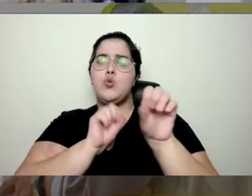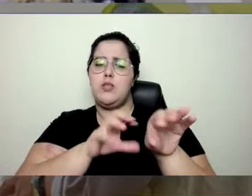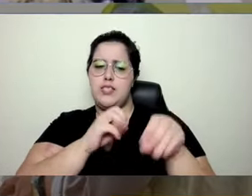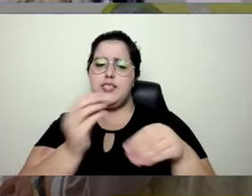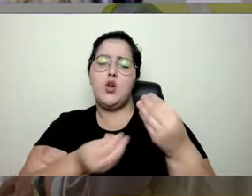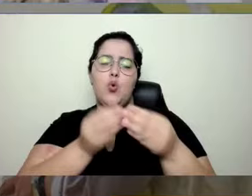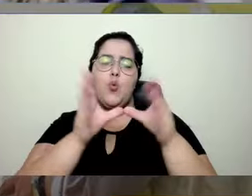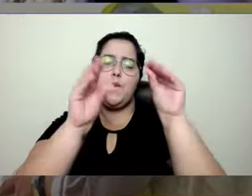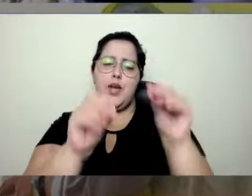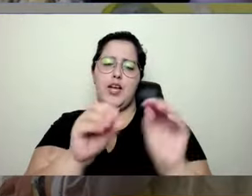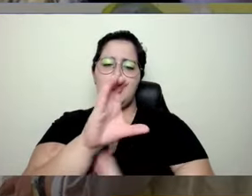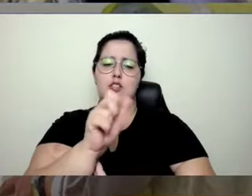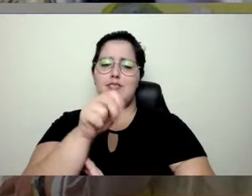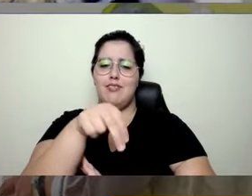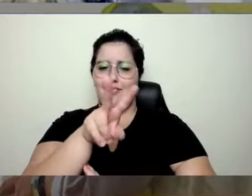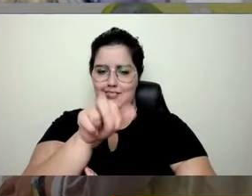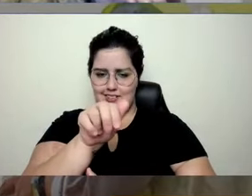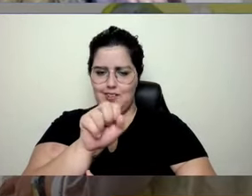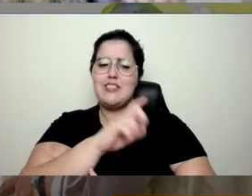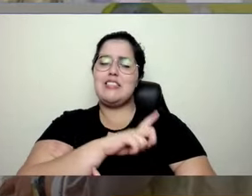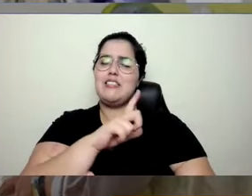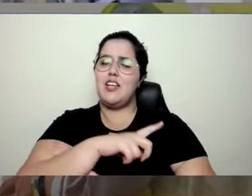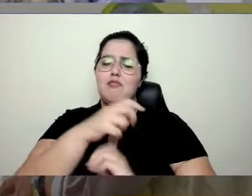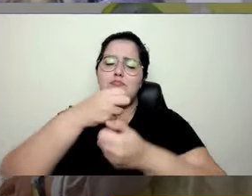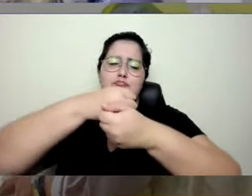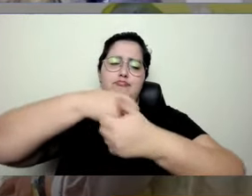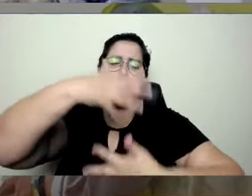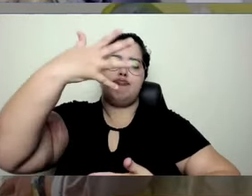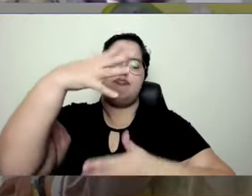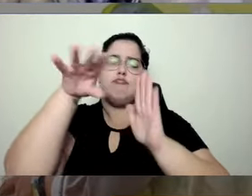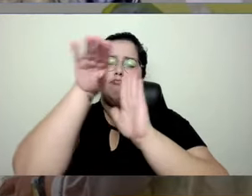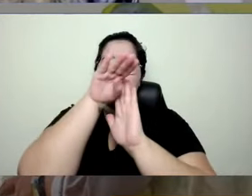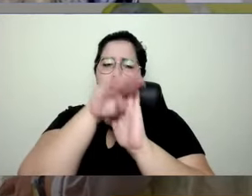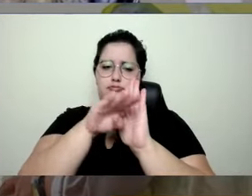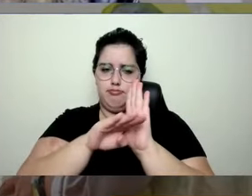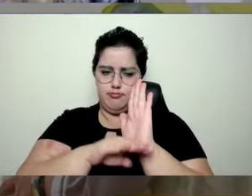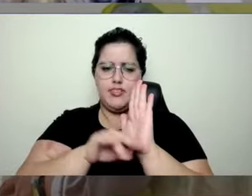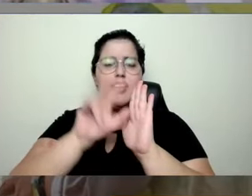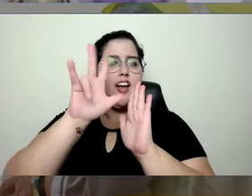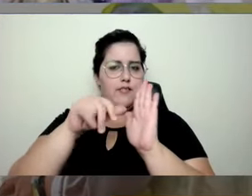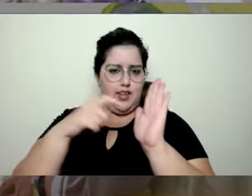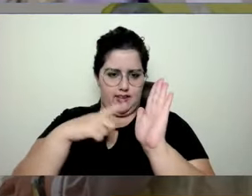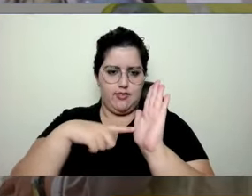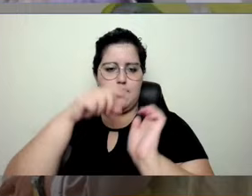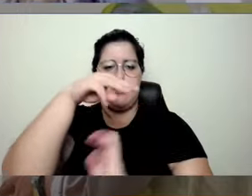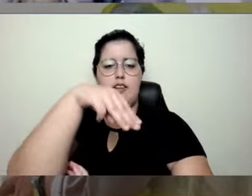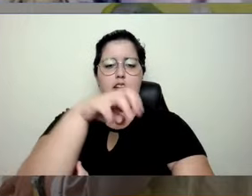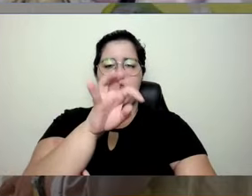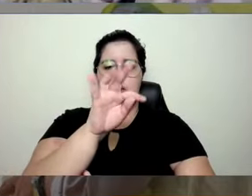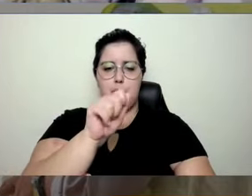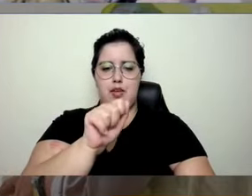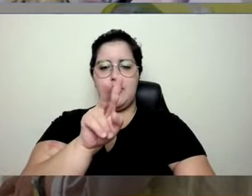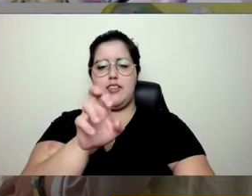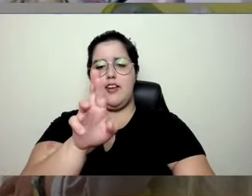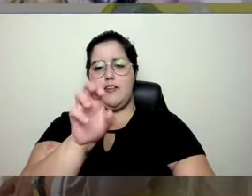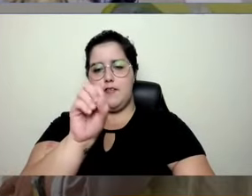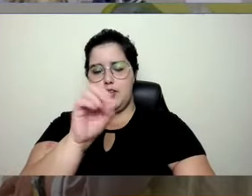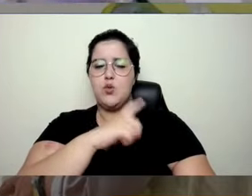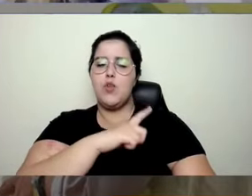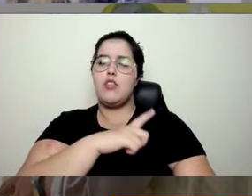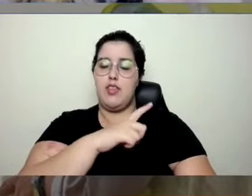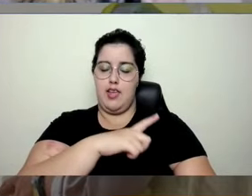diversas plataformas, então a gente tem uma lista que já já vai ter metaverso também, então no portfólio de educação